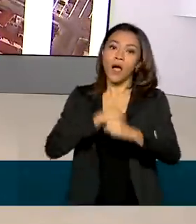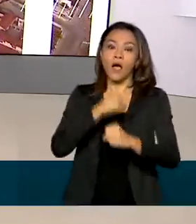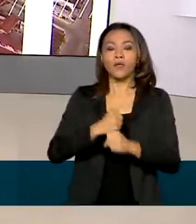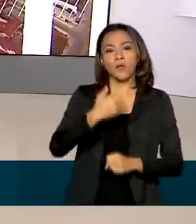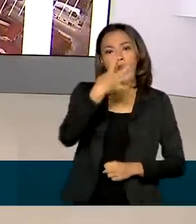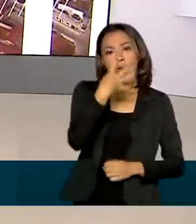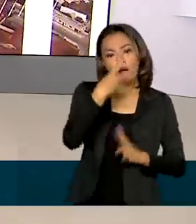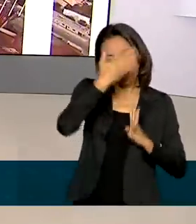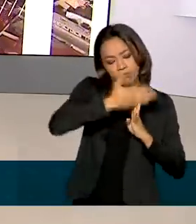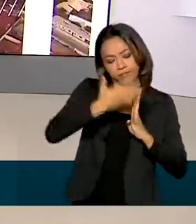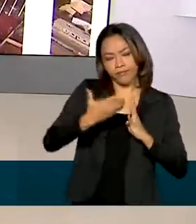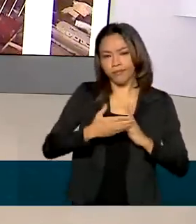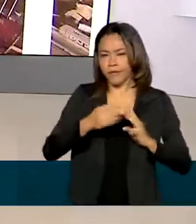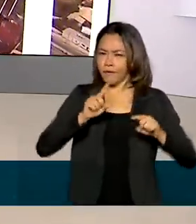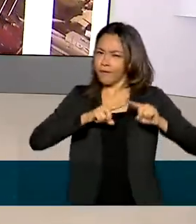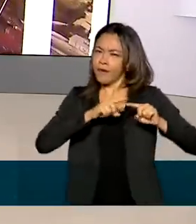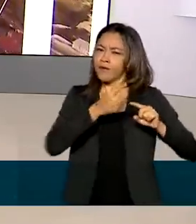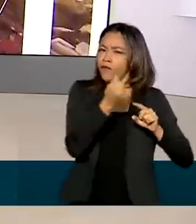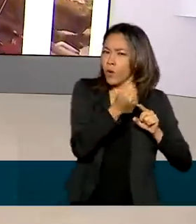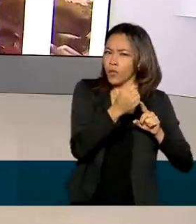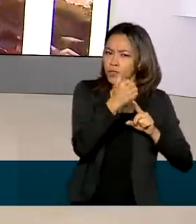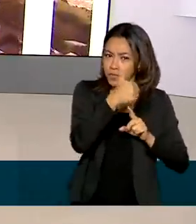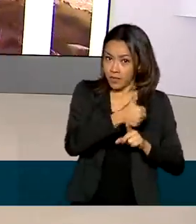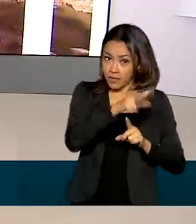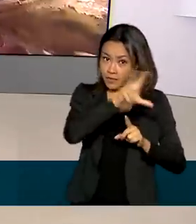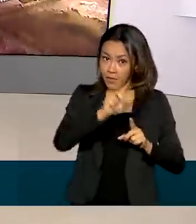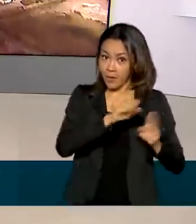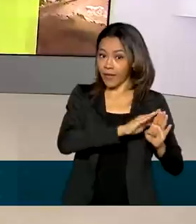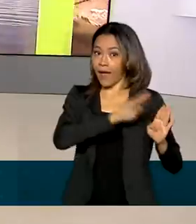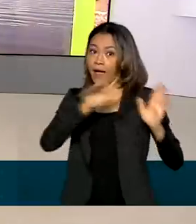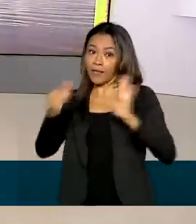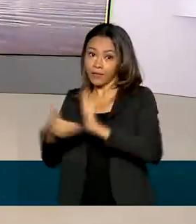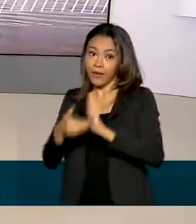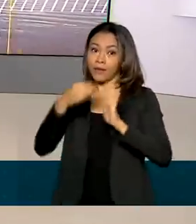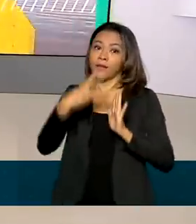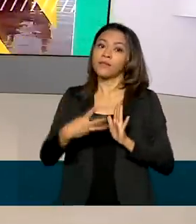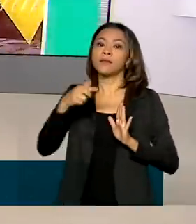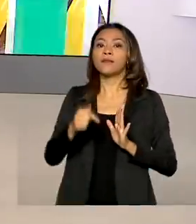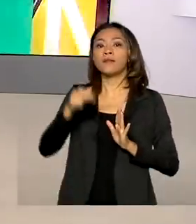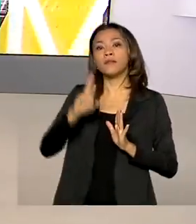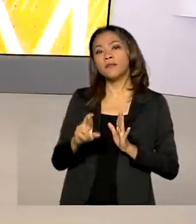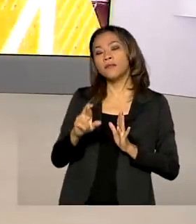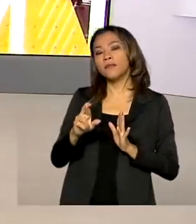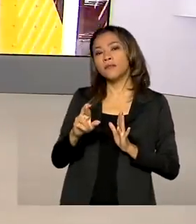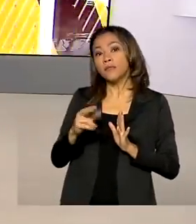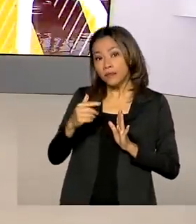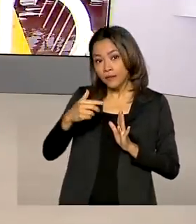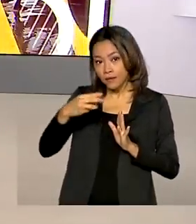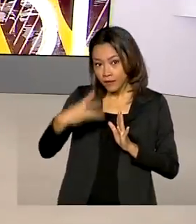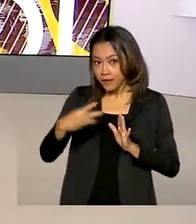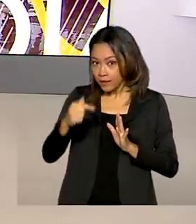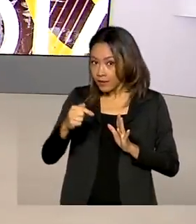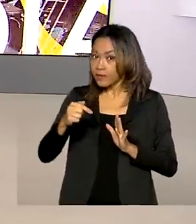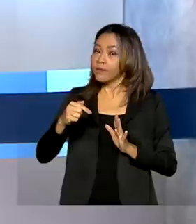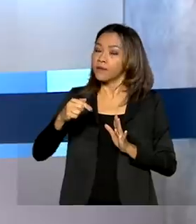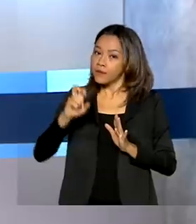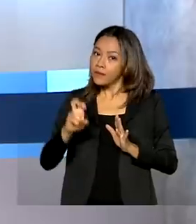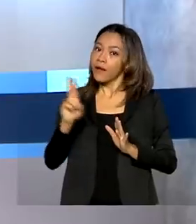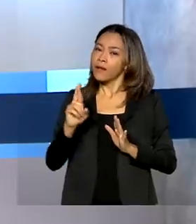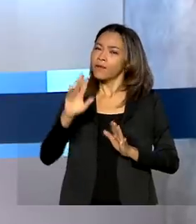parcelas que variam de R 150 a R$ 375,00, de acordo com o perfil do beneficiário.